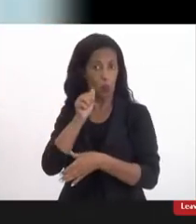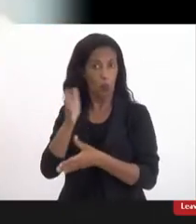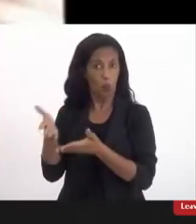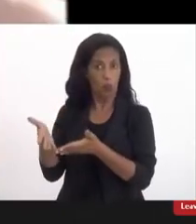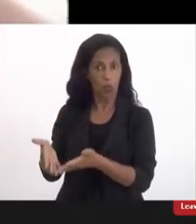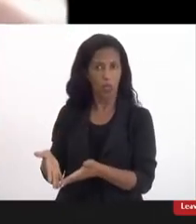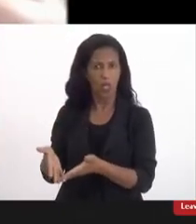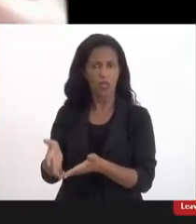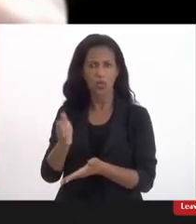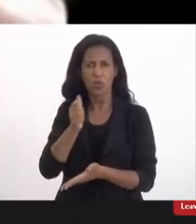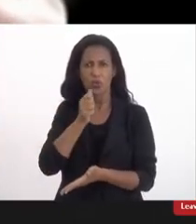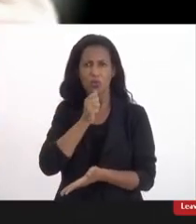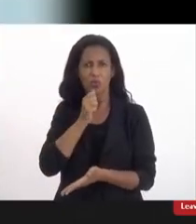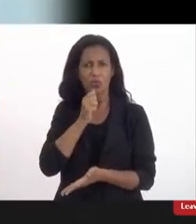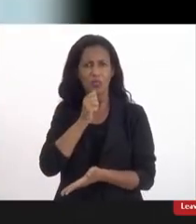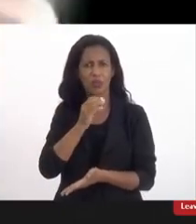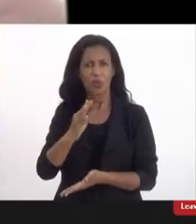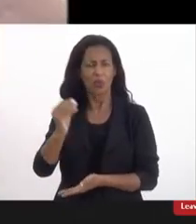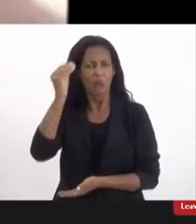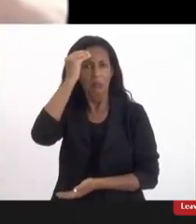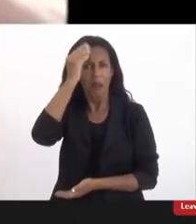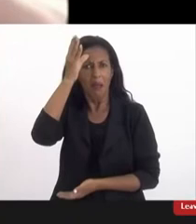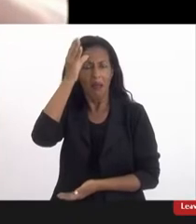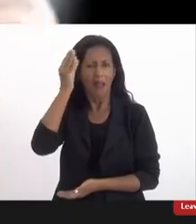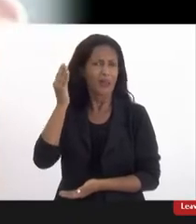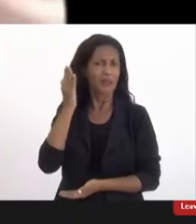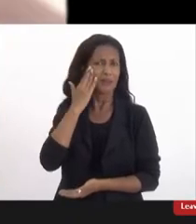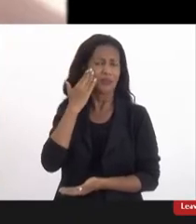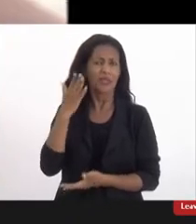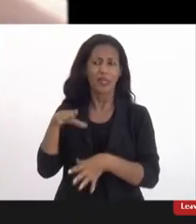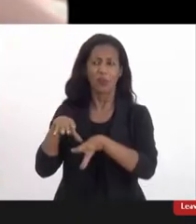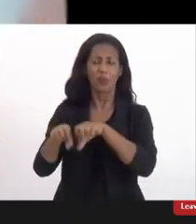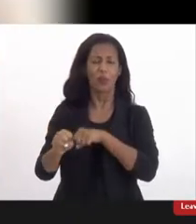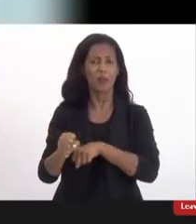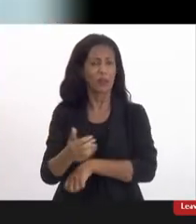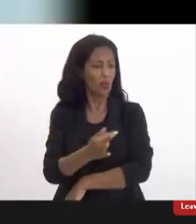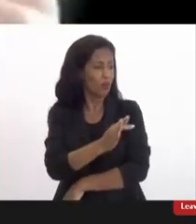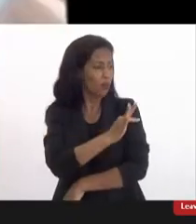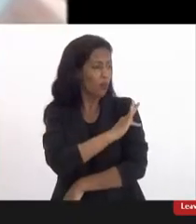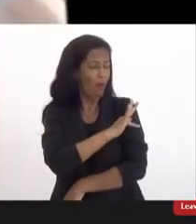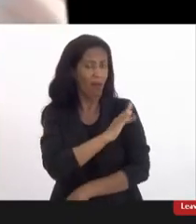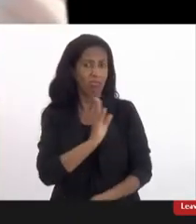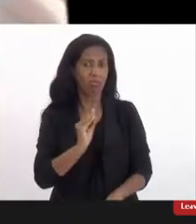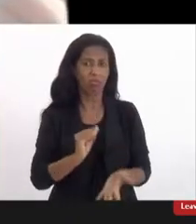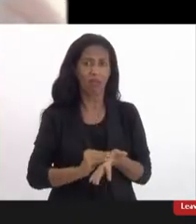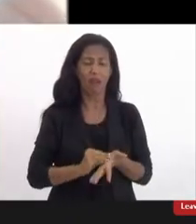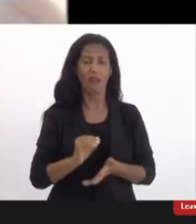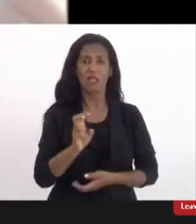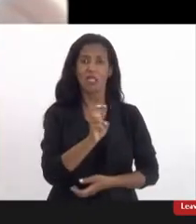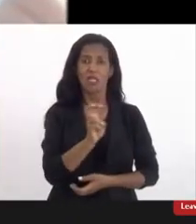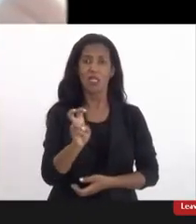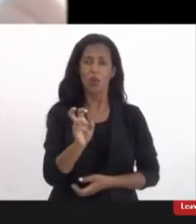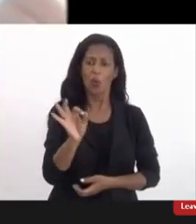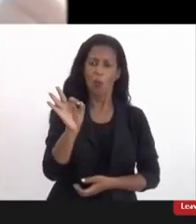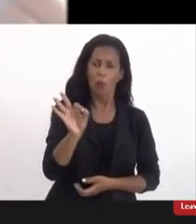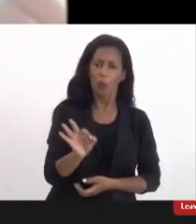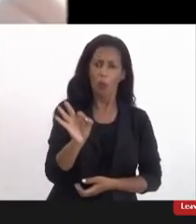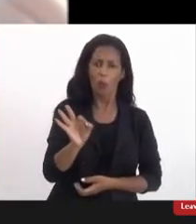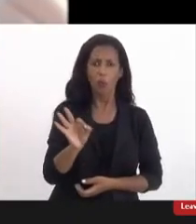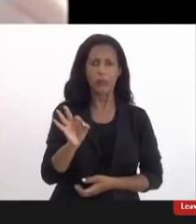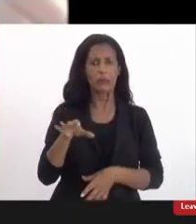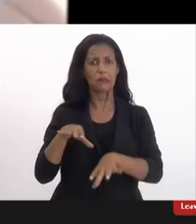não tem sequer instrução ou mesmo concluíram o ensino fundamental e só 5% tem